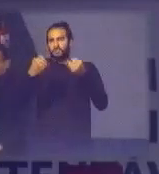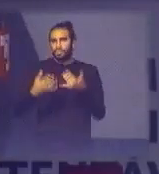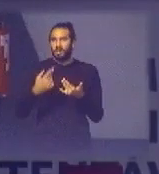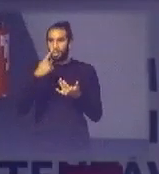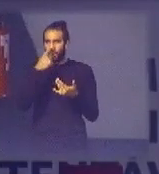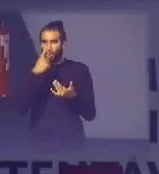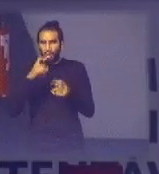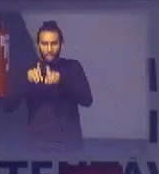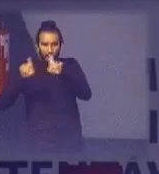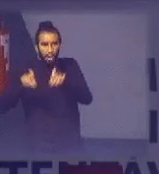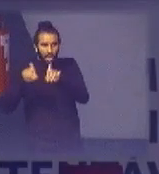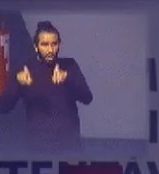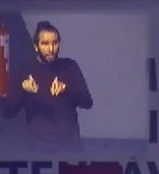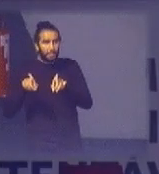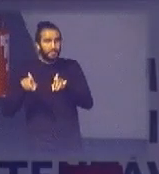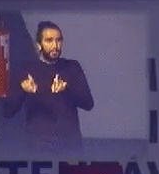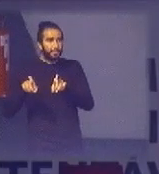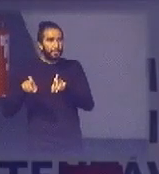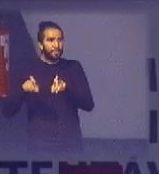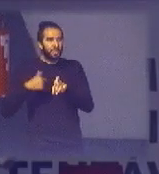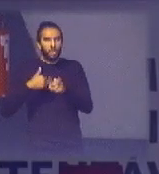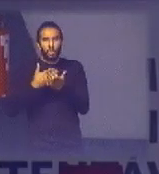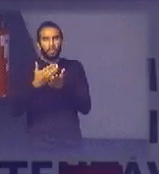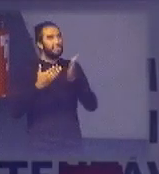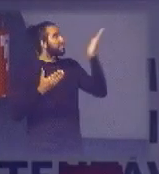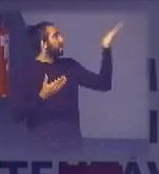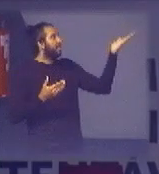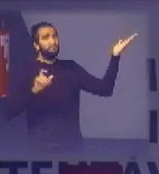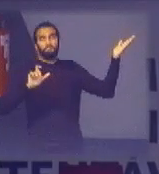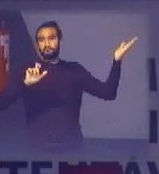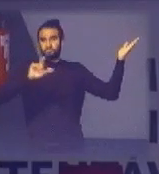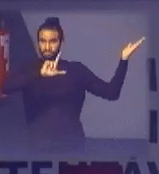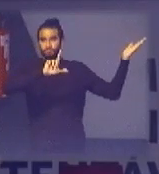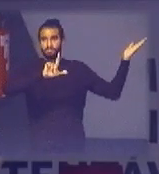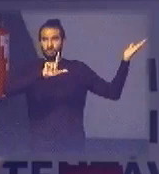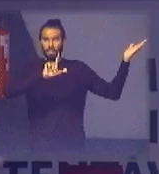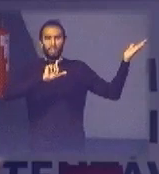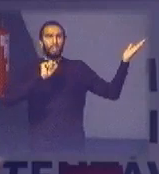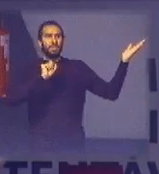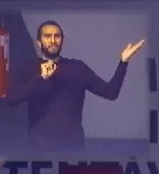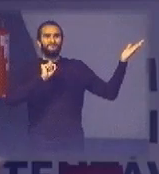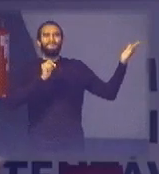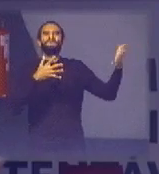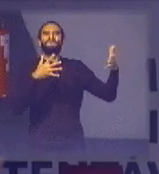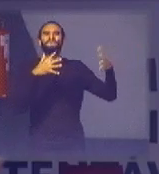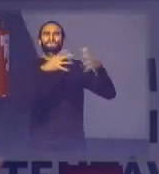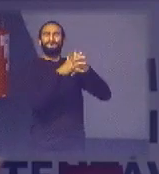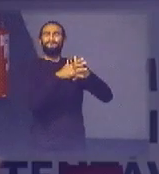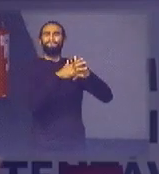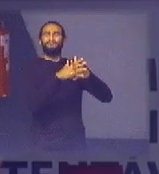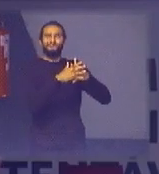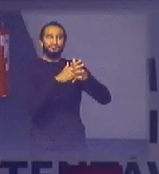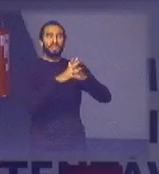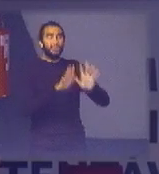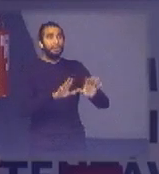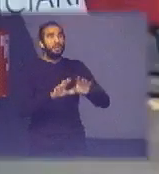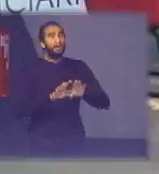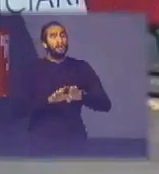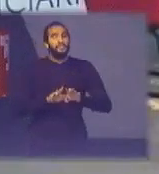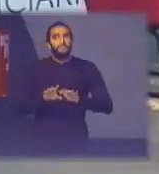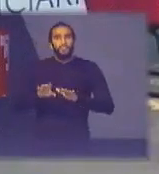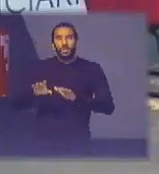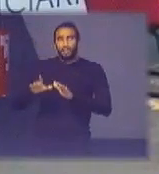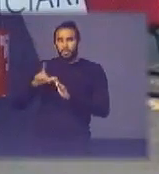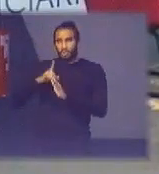eletroeletrônico eu já começo com essa imagem aqui para trazer a complexidade diferente do que o